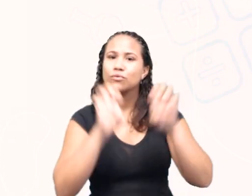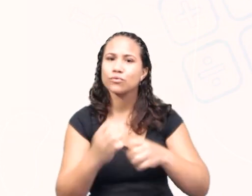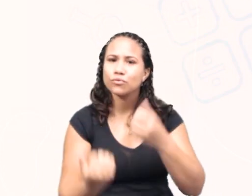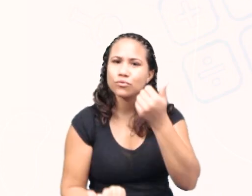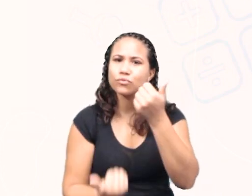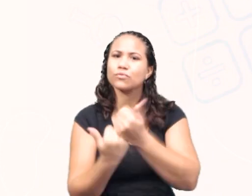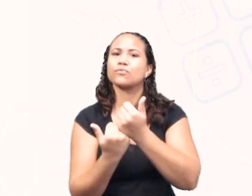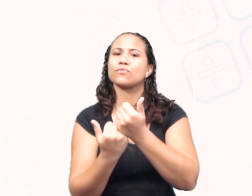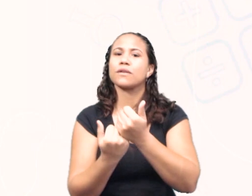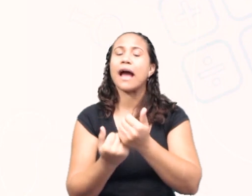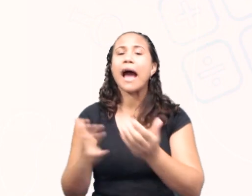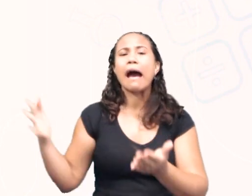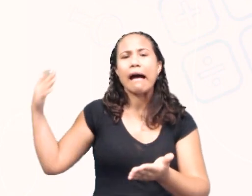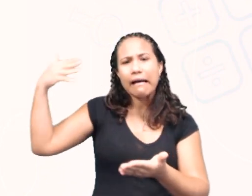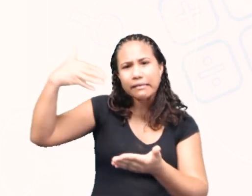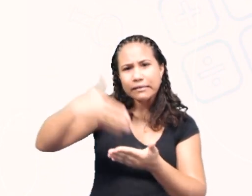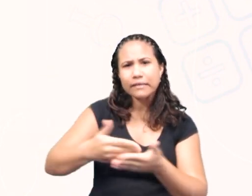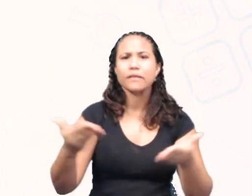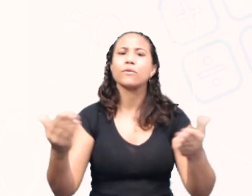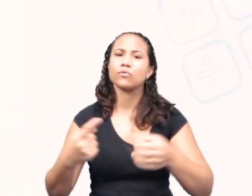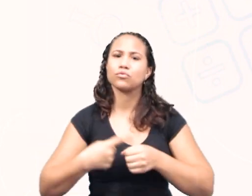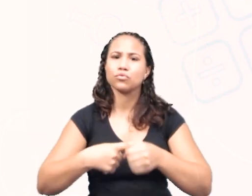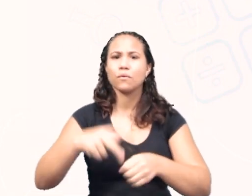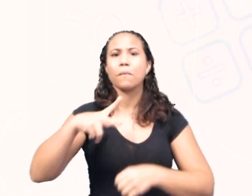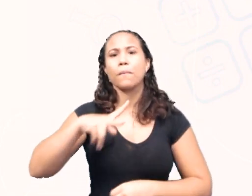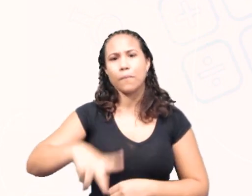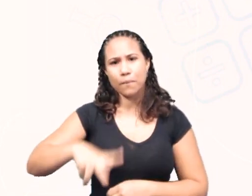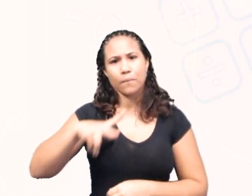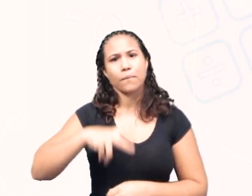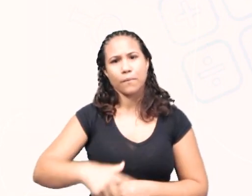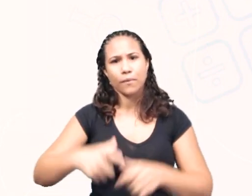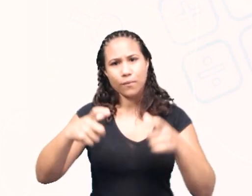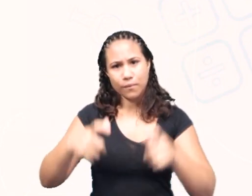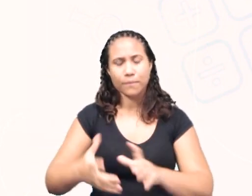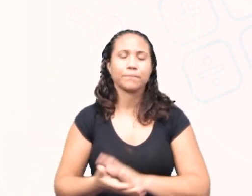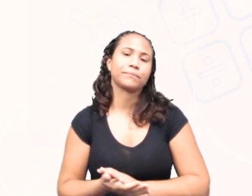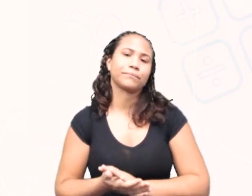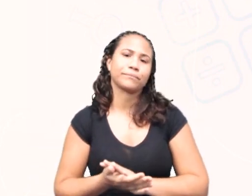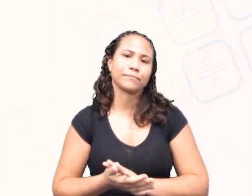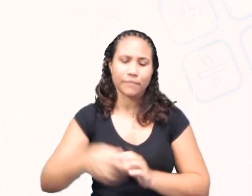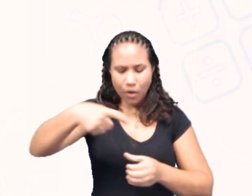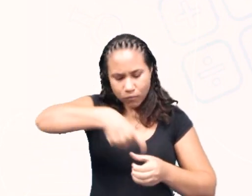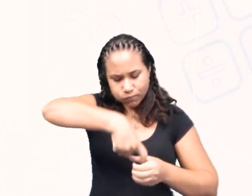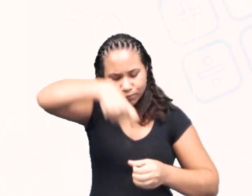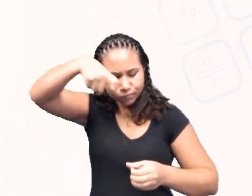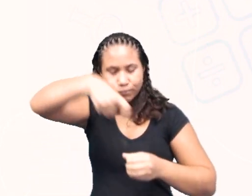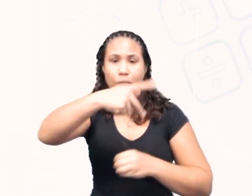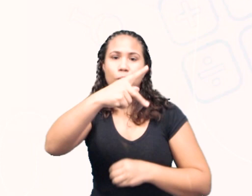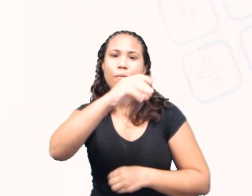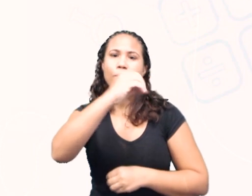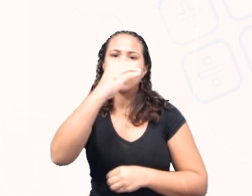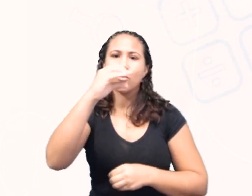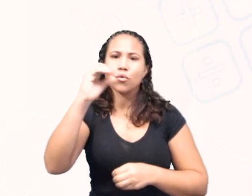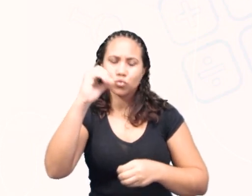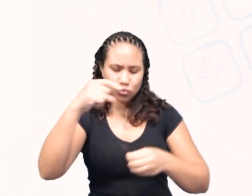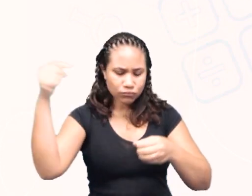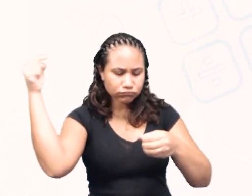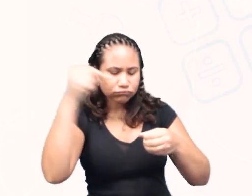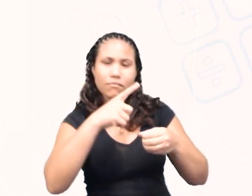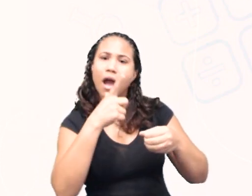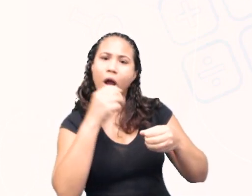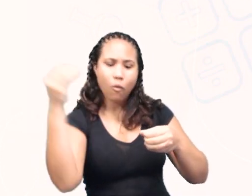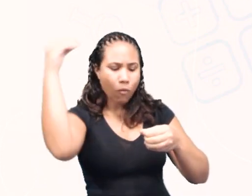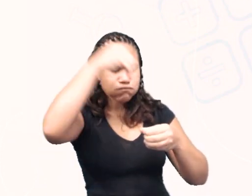ainda hoje no interior de Portugal para tirar água de poços, onde